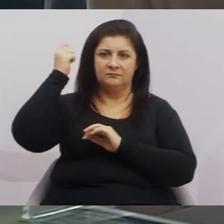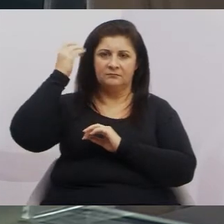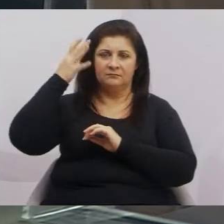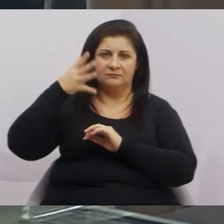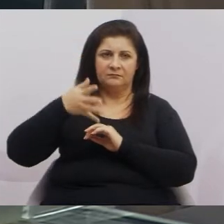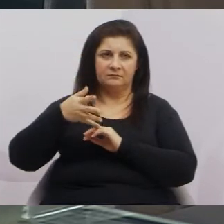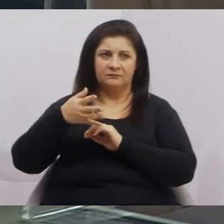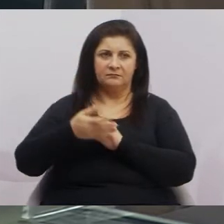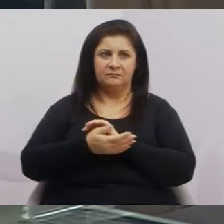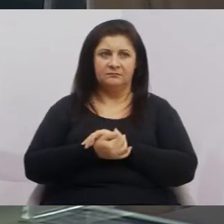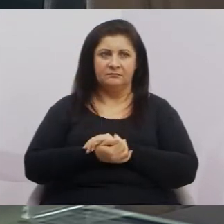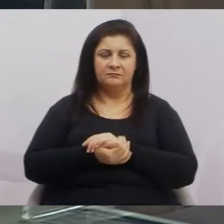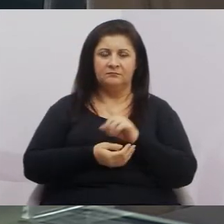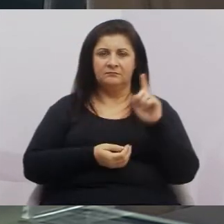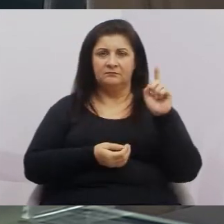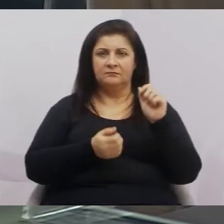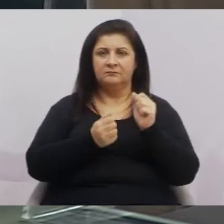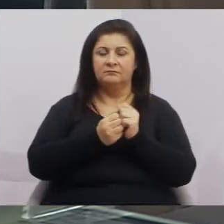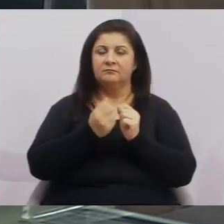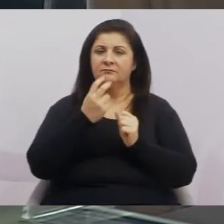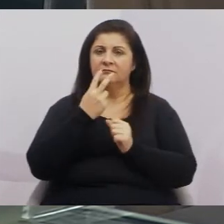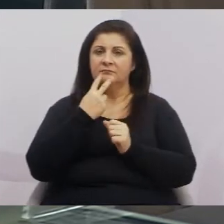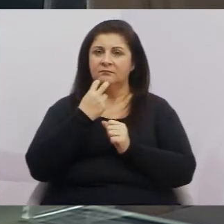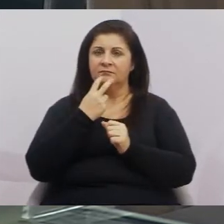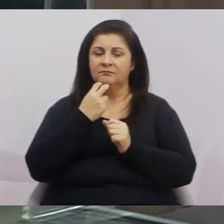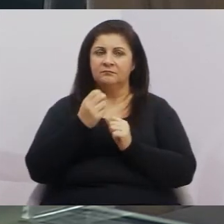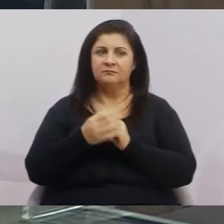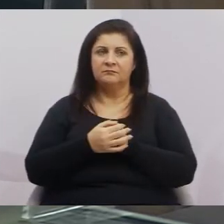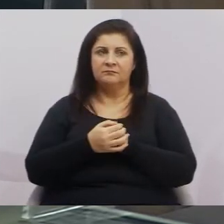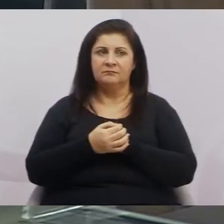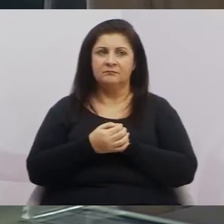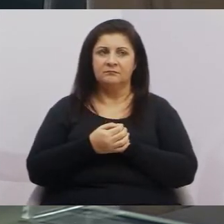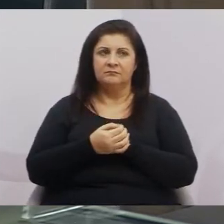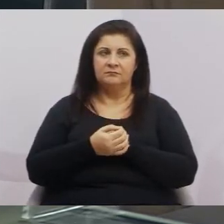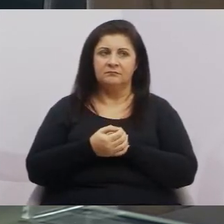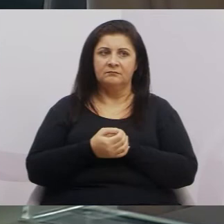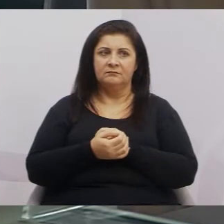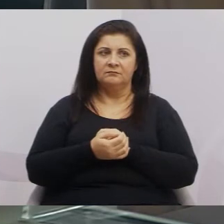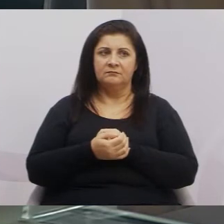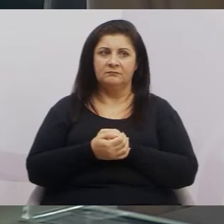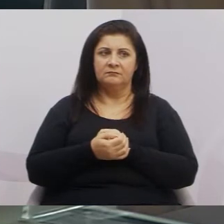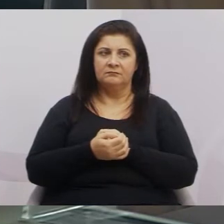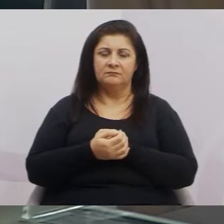ficamos aqui, eu e o Valmir tivemos aqui nessa casa o dia que nós fomos embora.